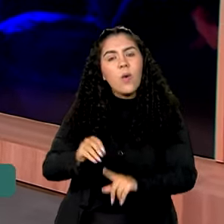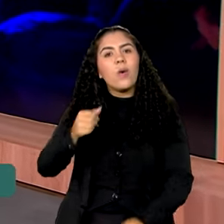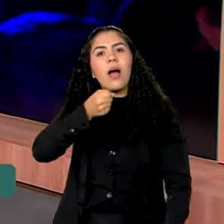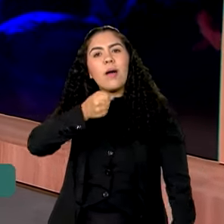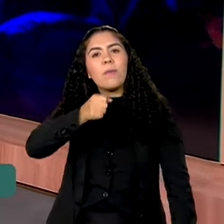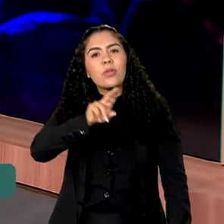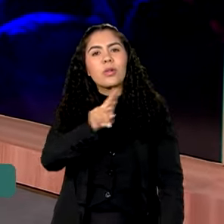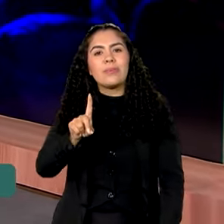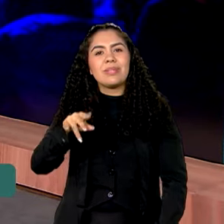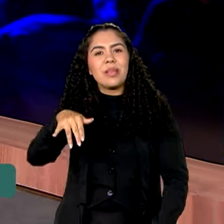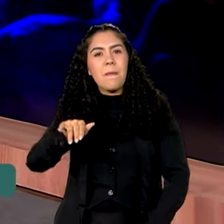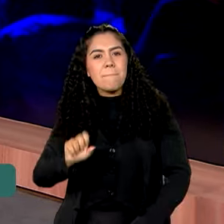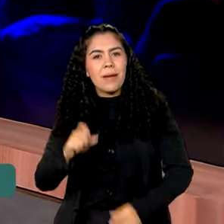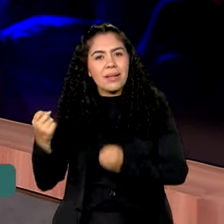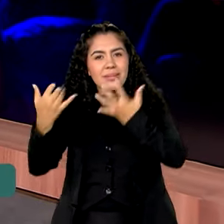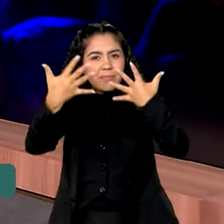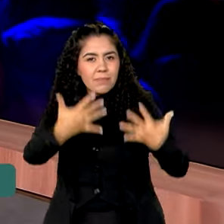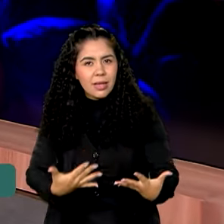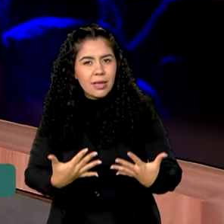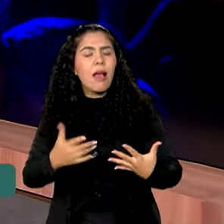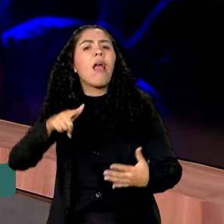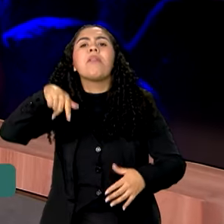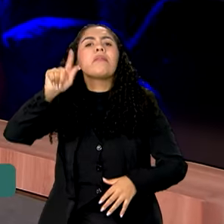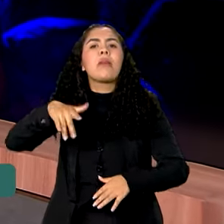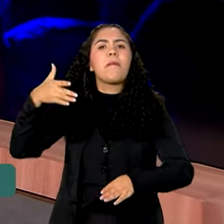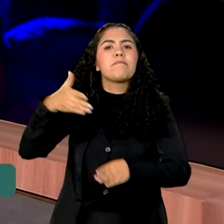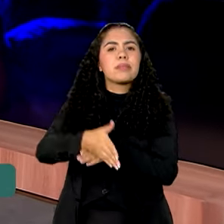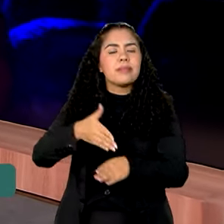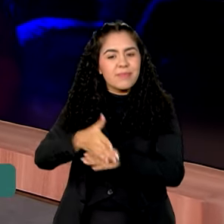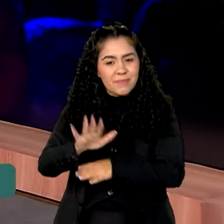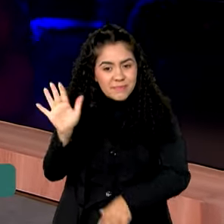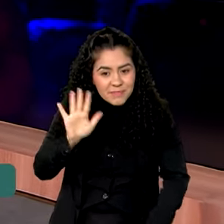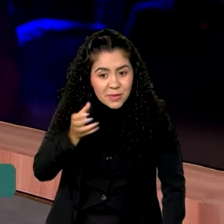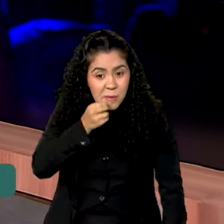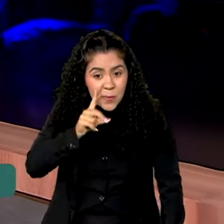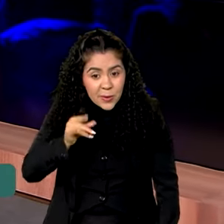Soldi quem está participando deste evento. Bom dia, Dimas.